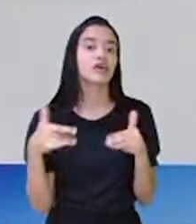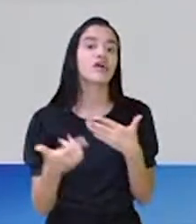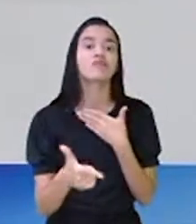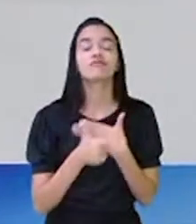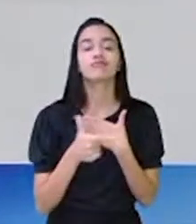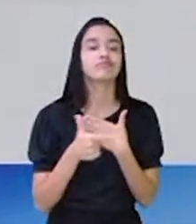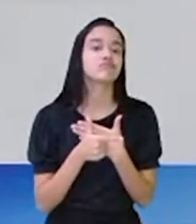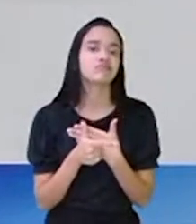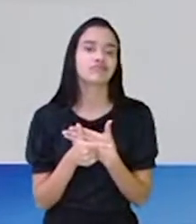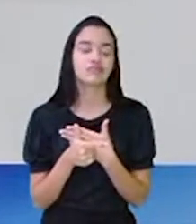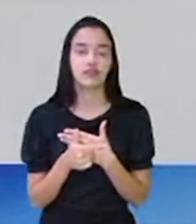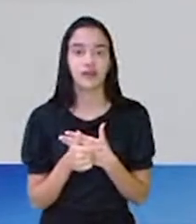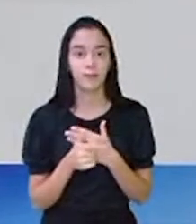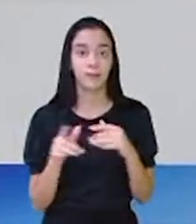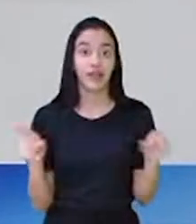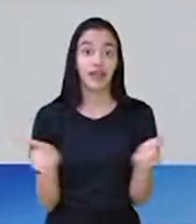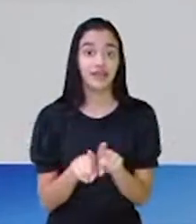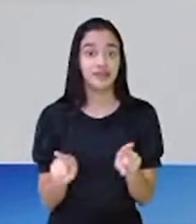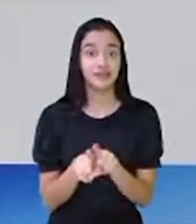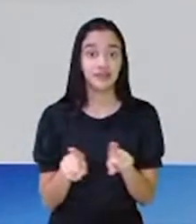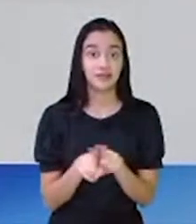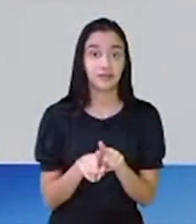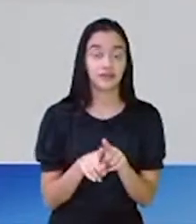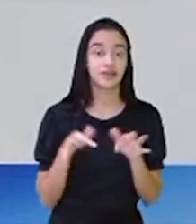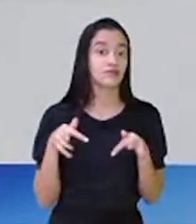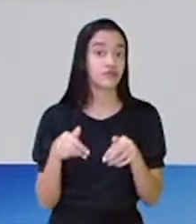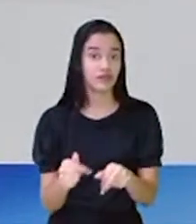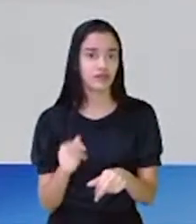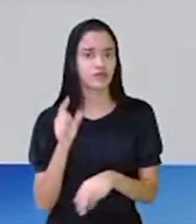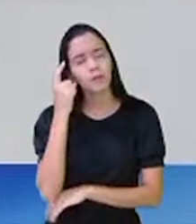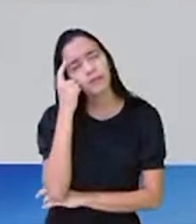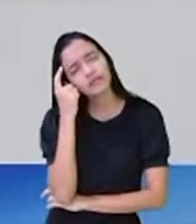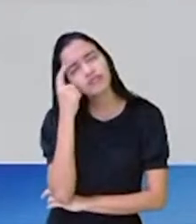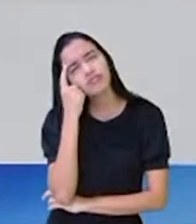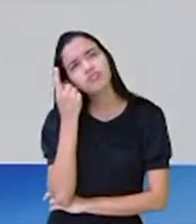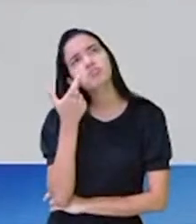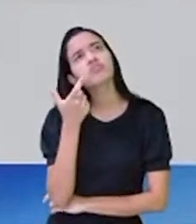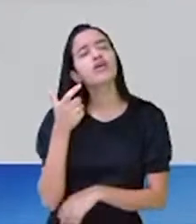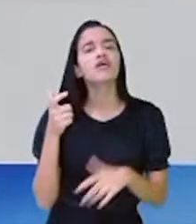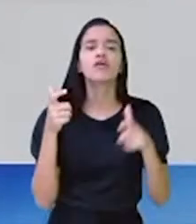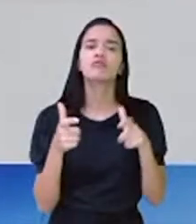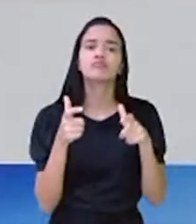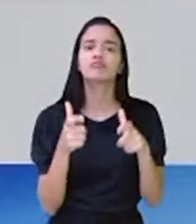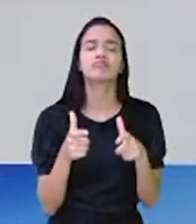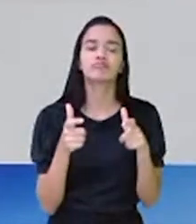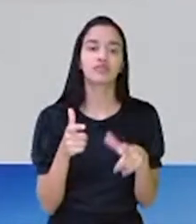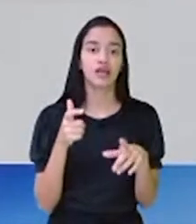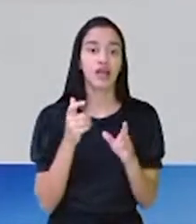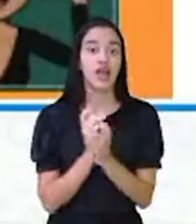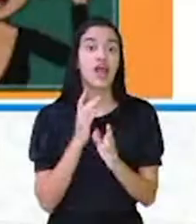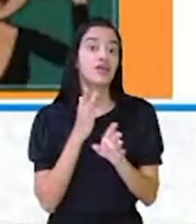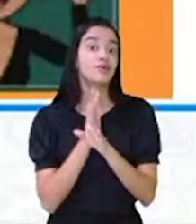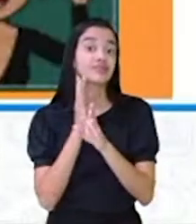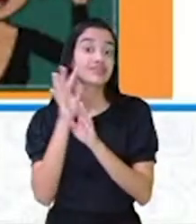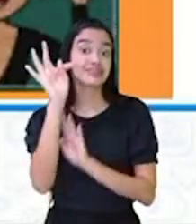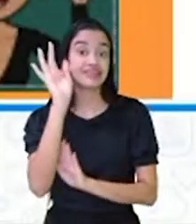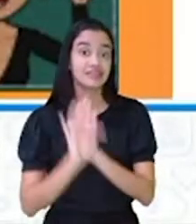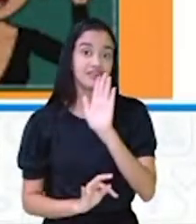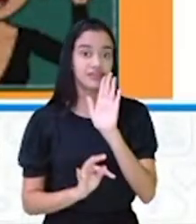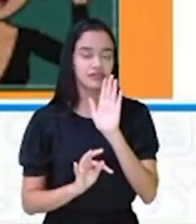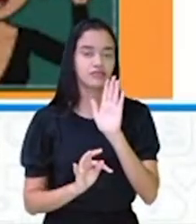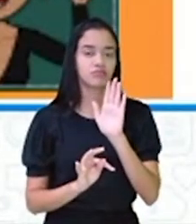a sua função? E, por fim, nós vamos pensar aí onde a gente pode encontrar textos de divulgação